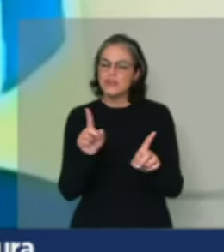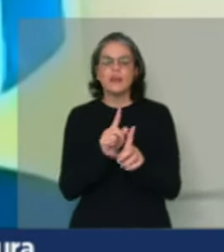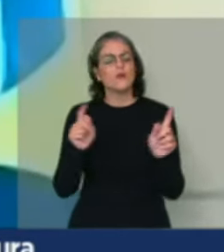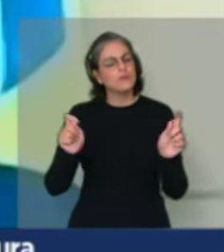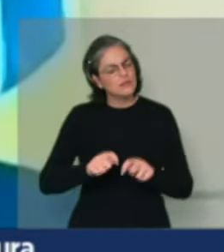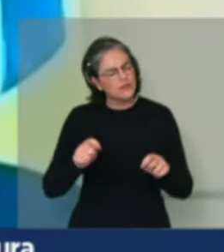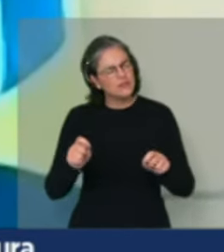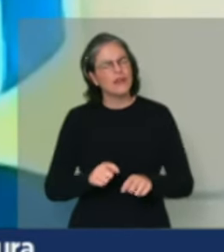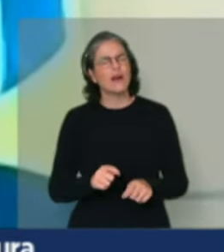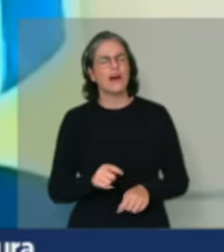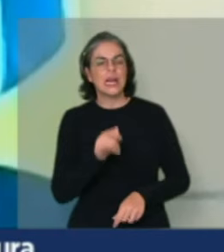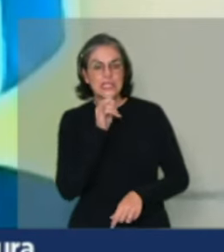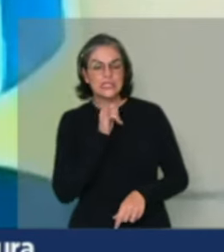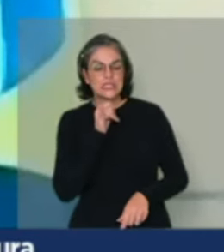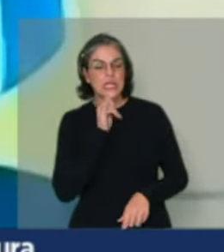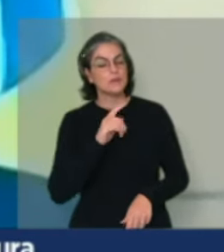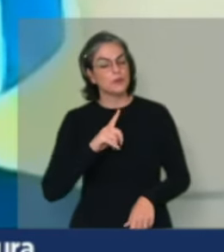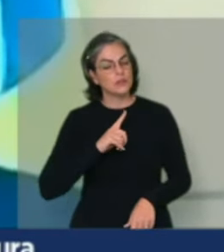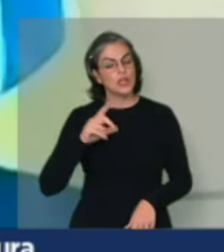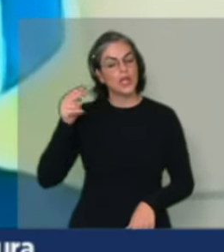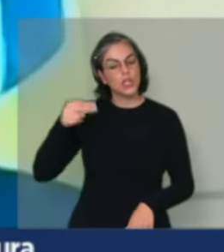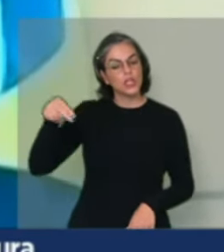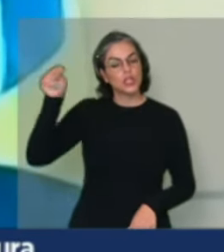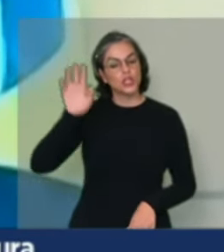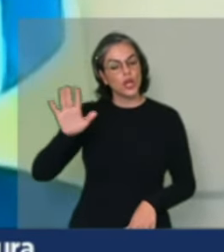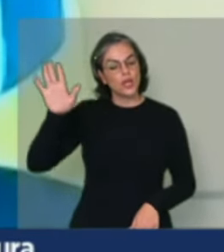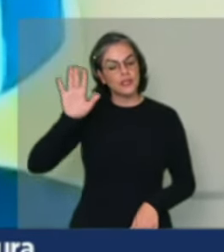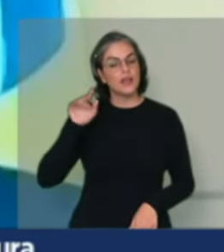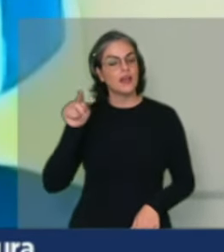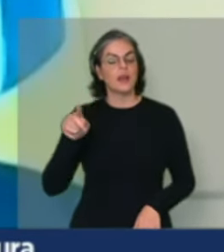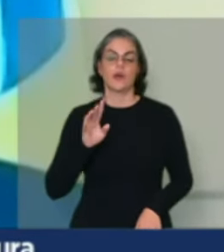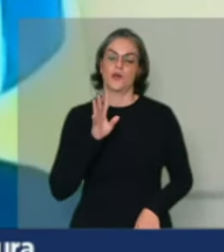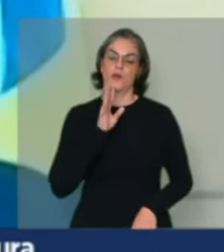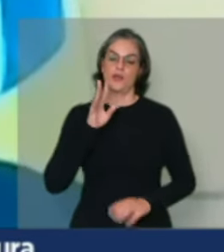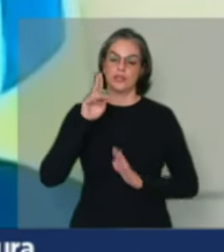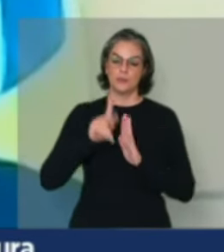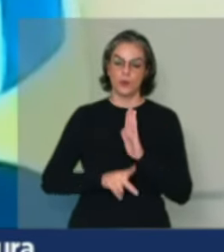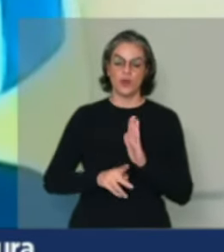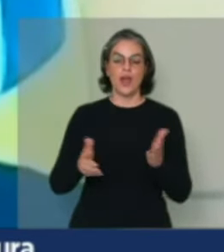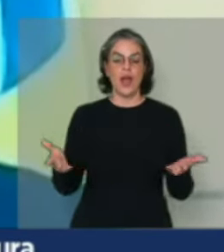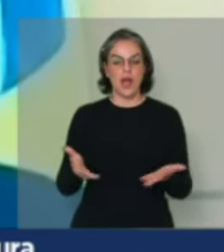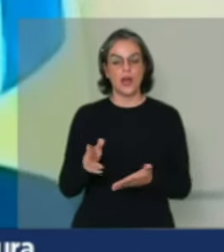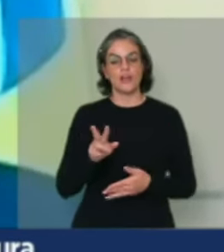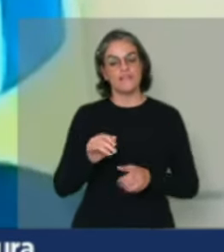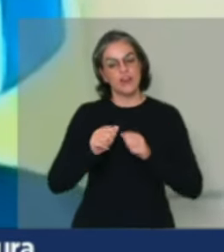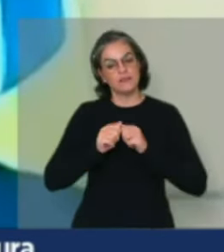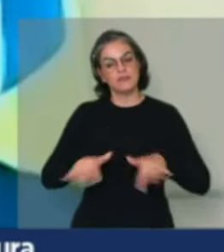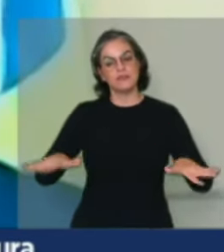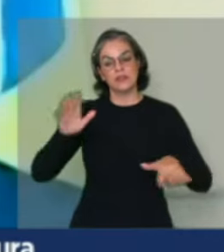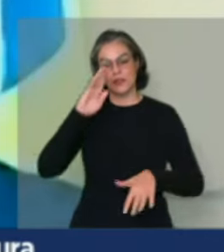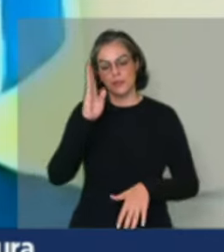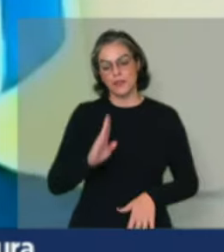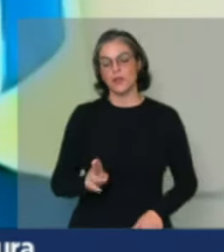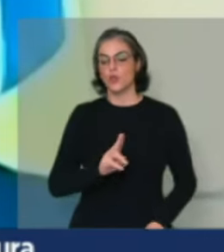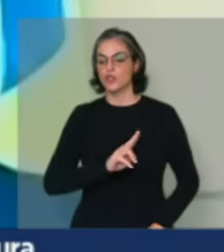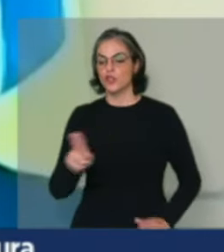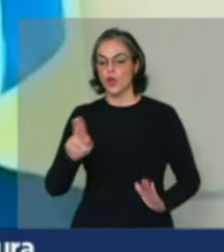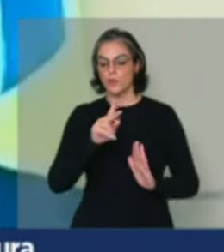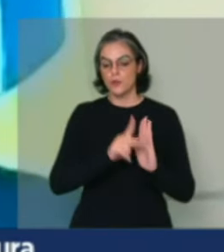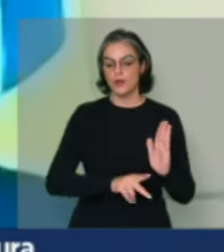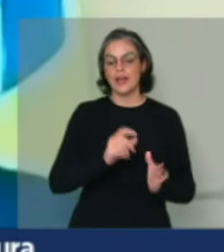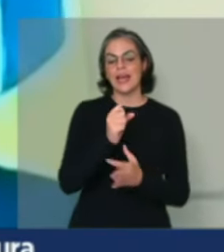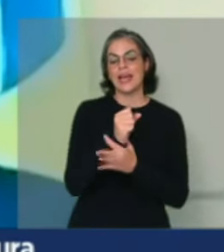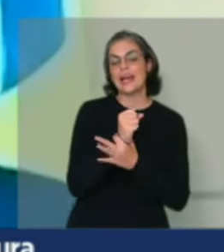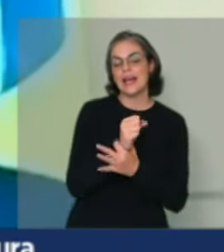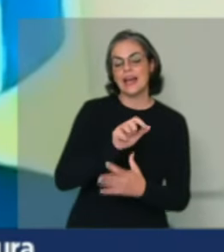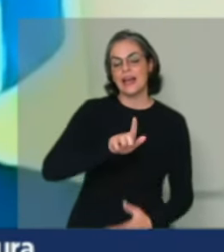grande, o pessoal do Nordeste conhece bem esse programa que agora vai ser estendido a todo o Brasil, que é o Garantia Safra. O que é o Garantia